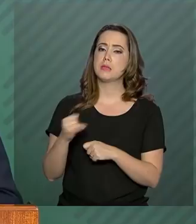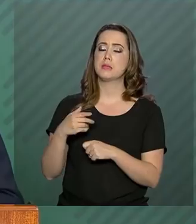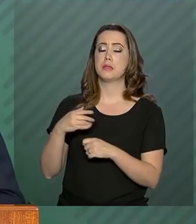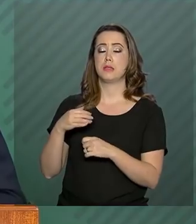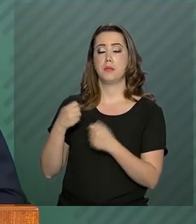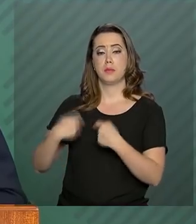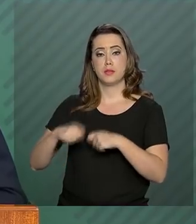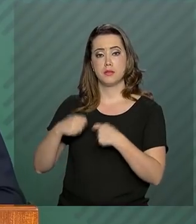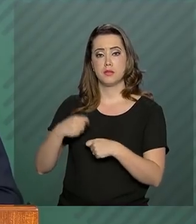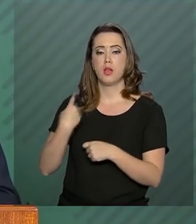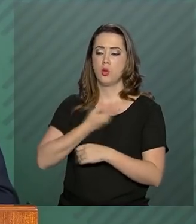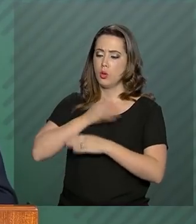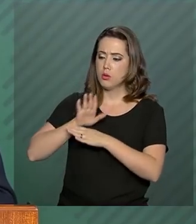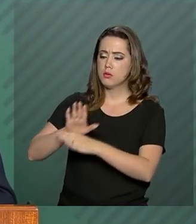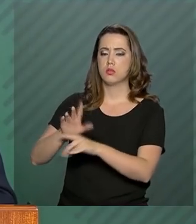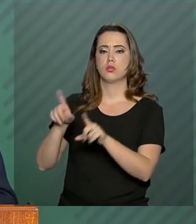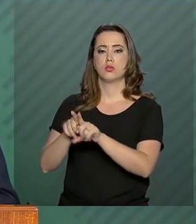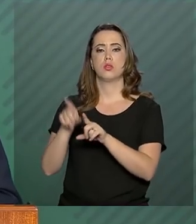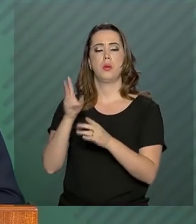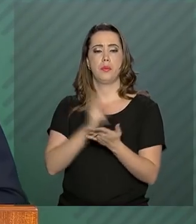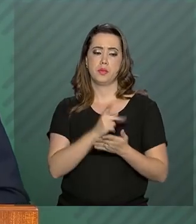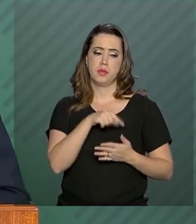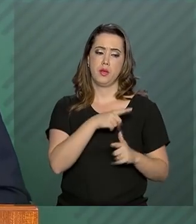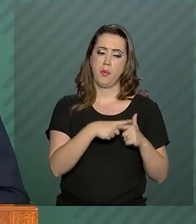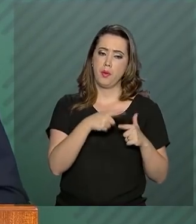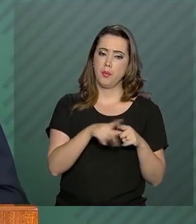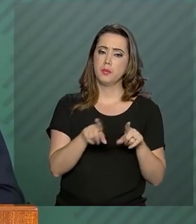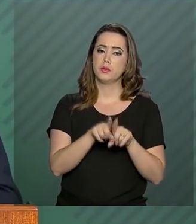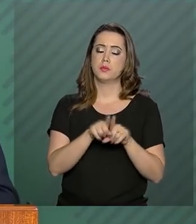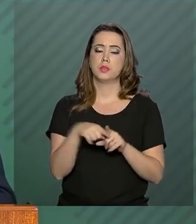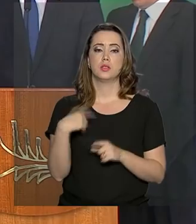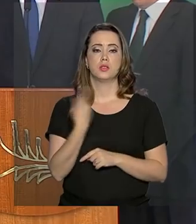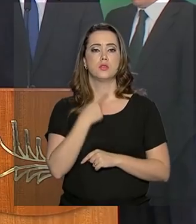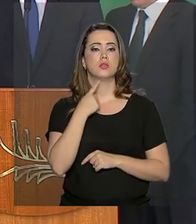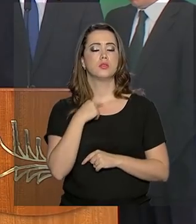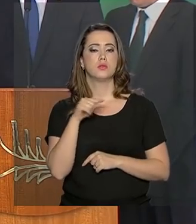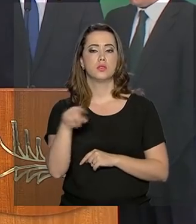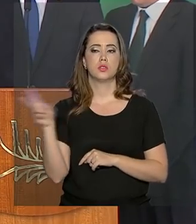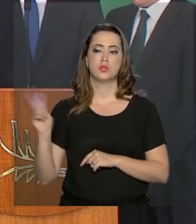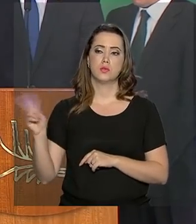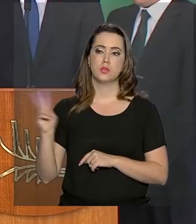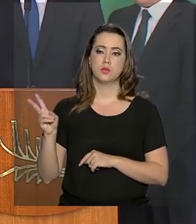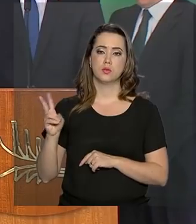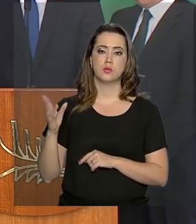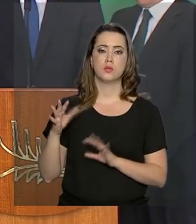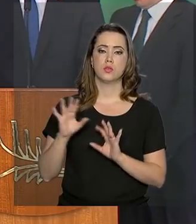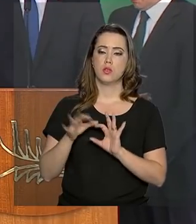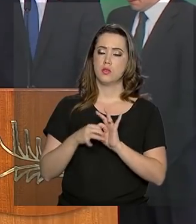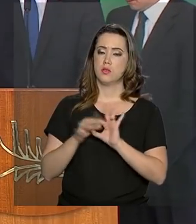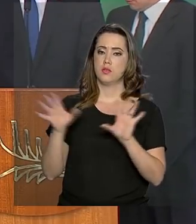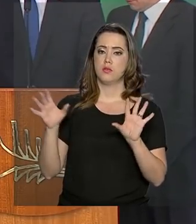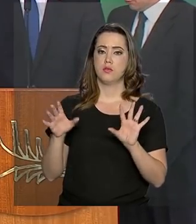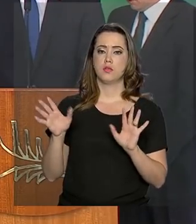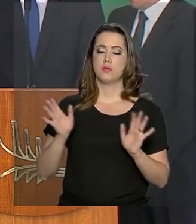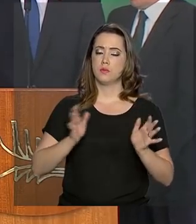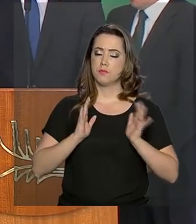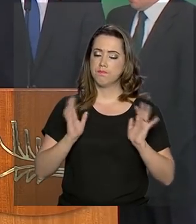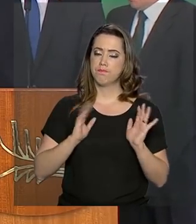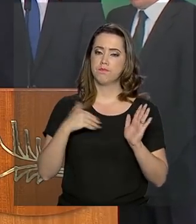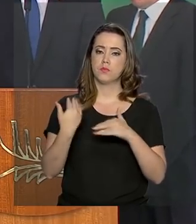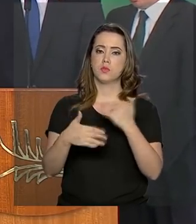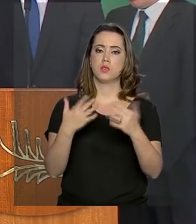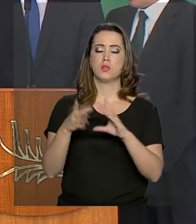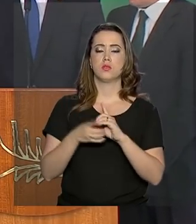também, apesar dos problemas que enfrentamos aqui. Nos interessa uma Venezuela livre, próspera,